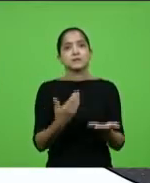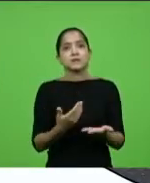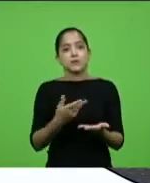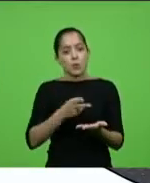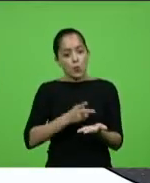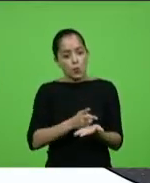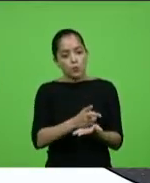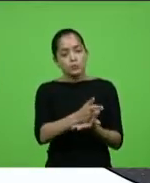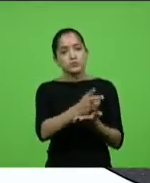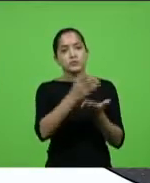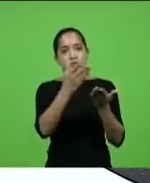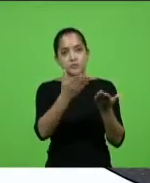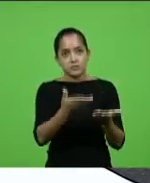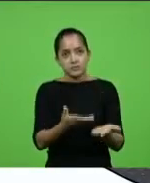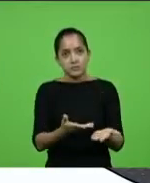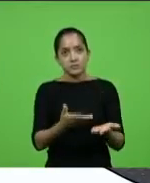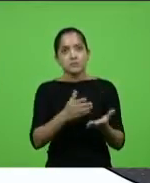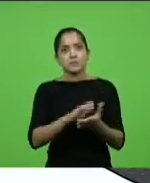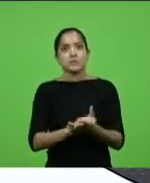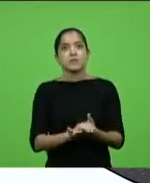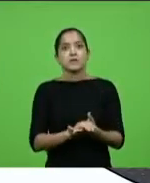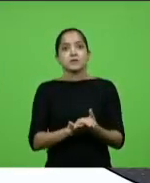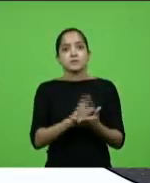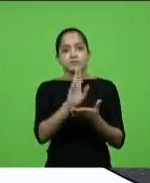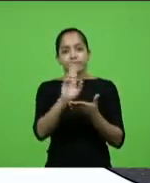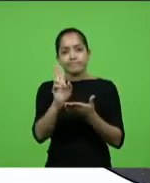ao João Matos, ao Valdomiro Colauti,